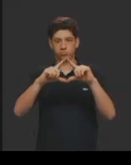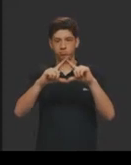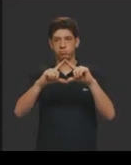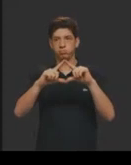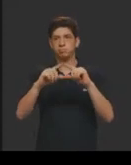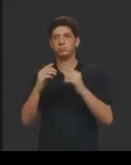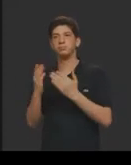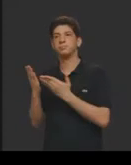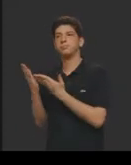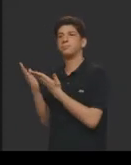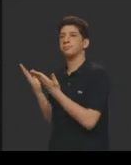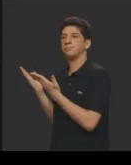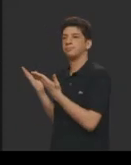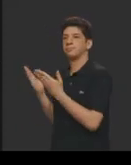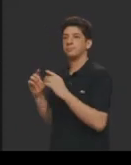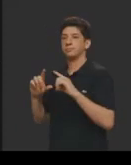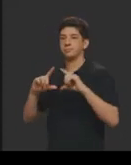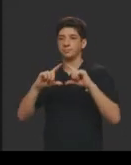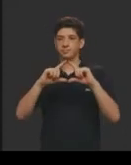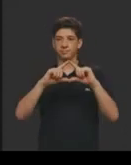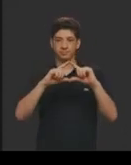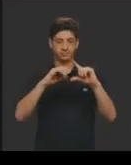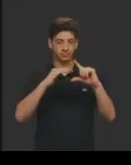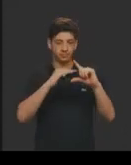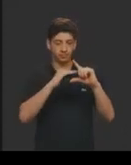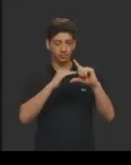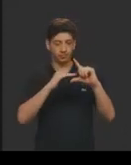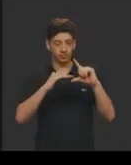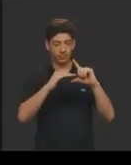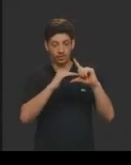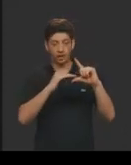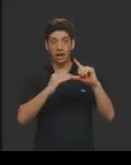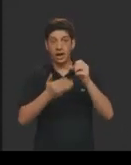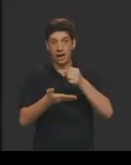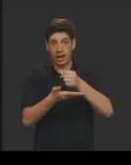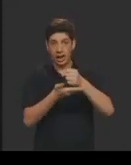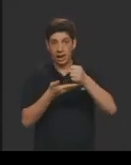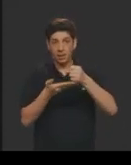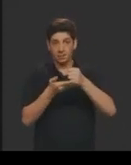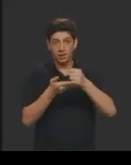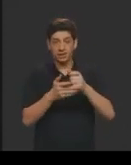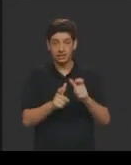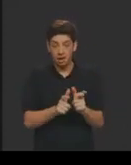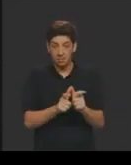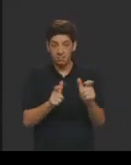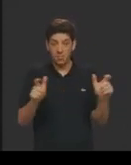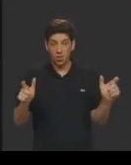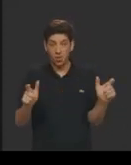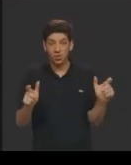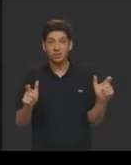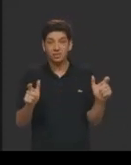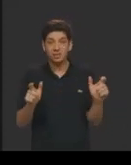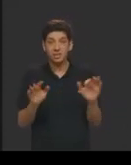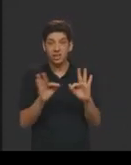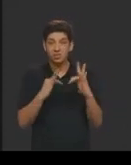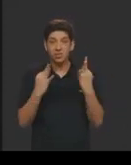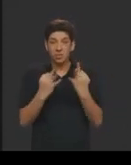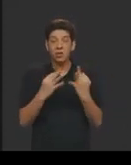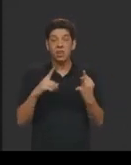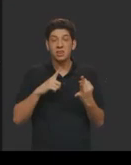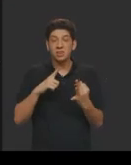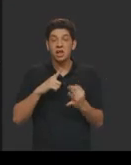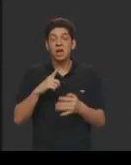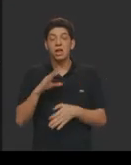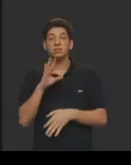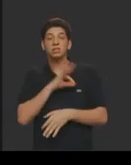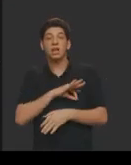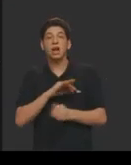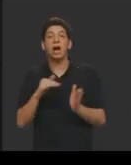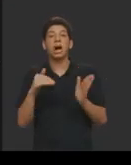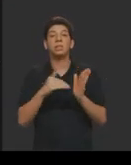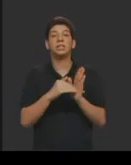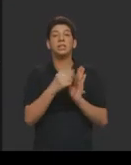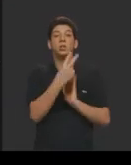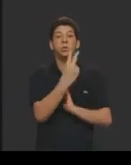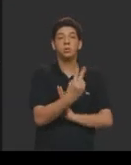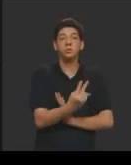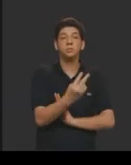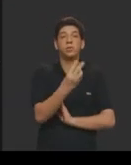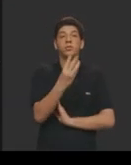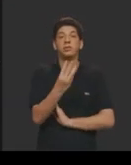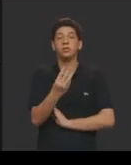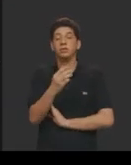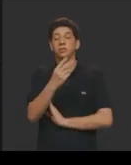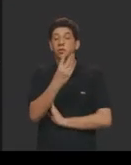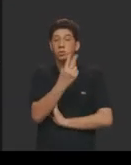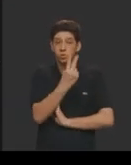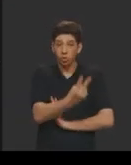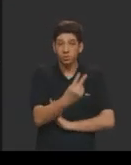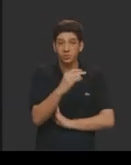isso, a base, a maioria das famílias brasileiras, a grande maioria, recebe até 2 mil e 34 reais, e